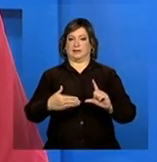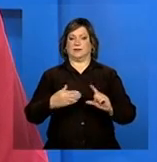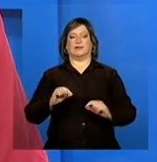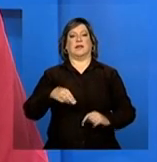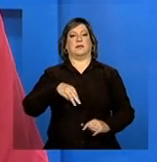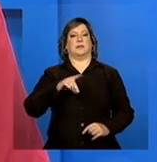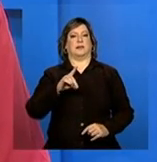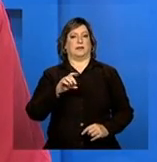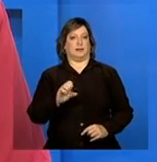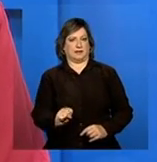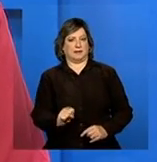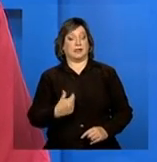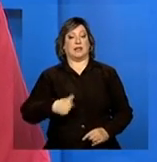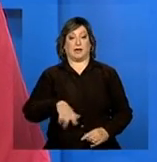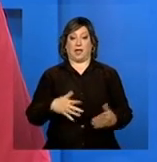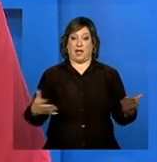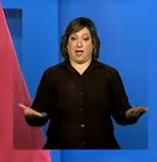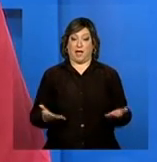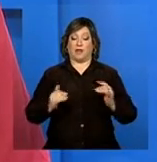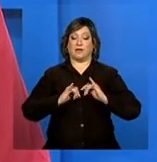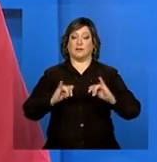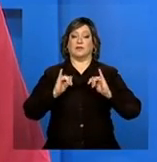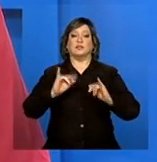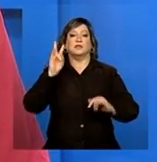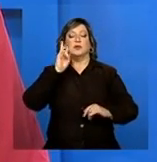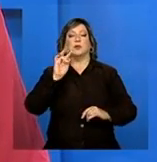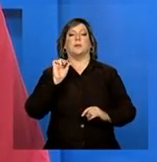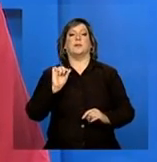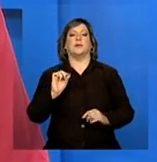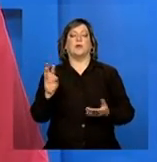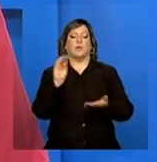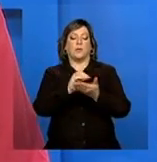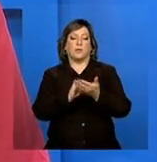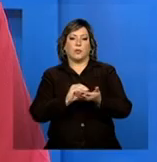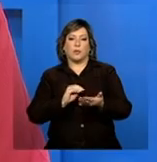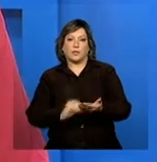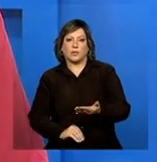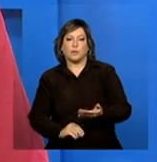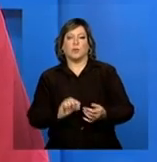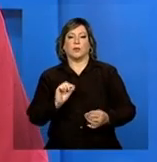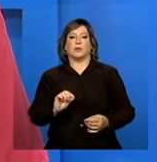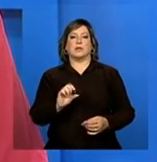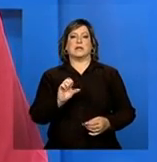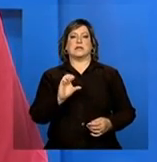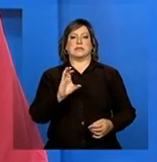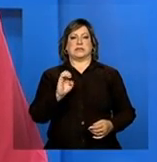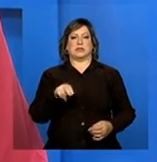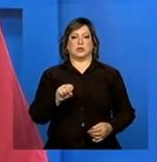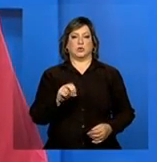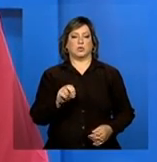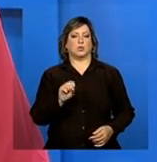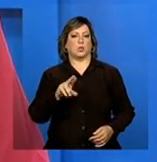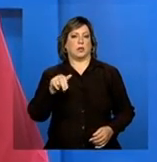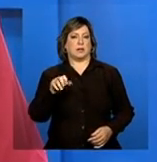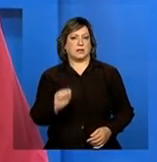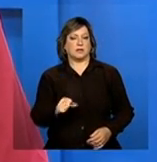Nesse bloco, nós vamos trazer informações sobre o preenchimento do Censo Suas 2013. Continua comigo a diretora do Departamento